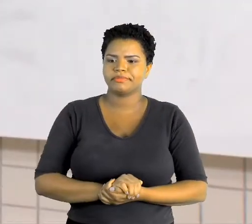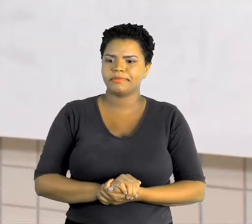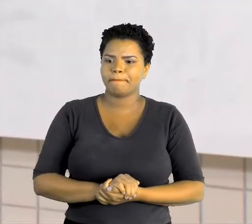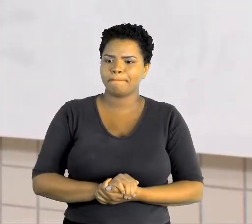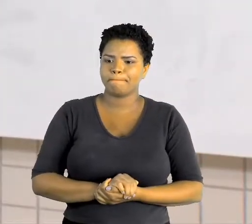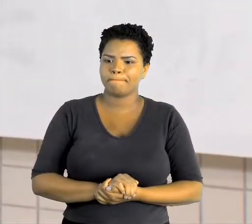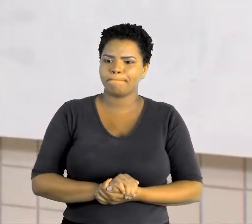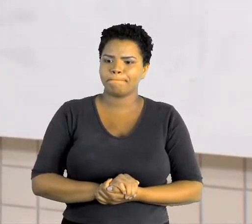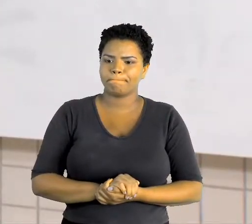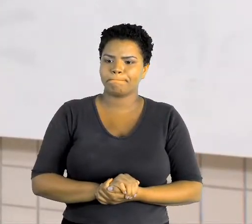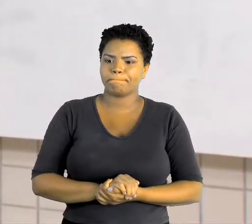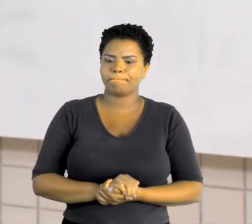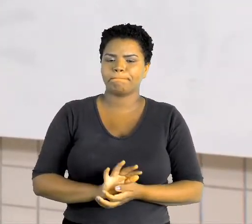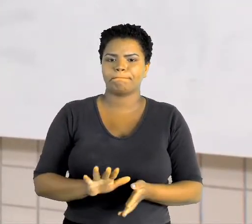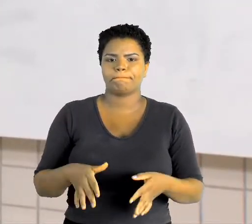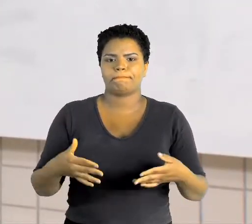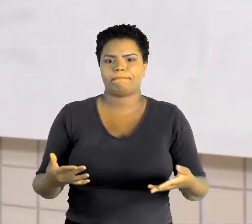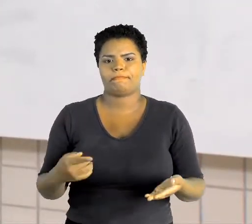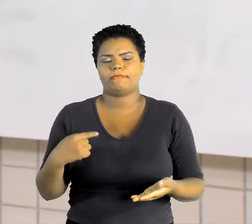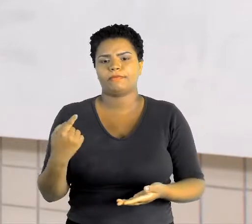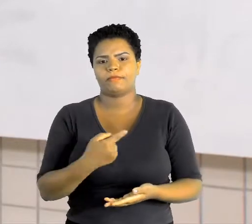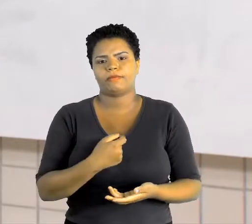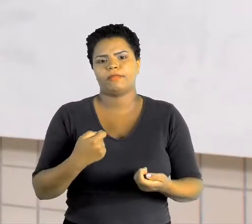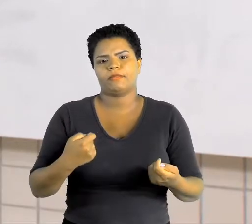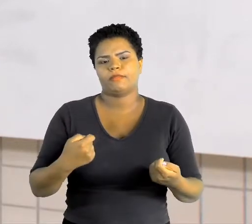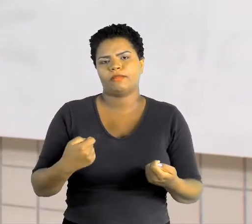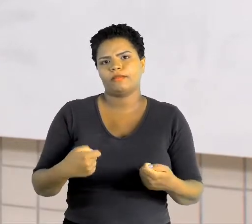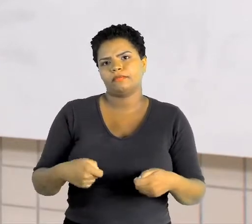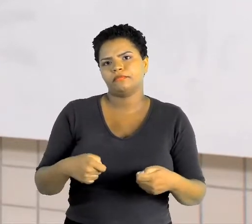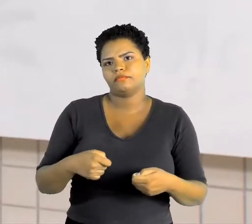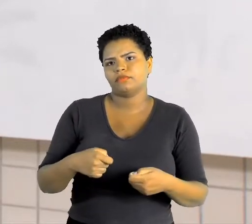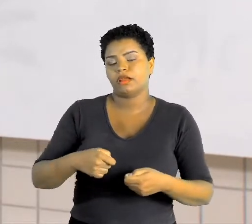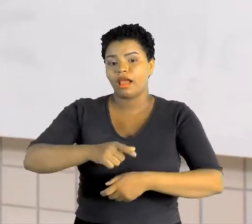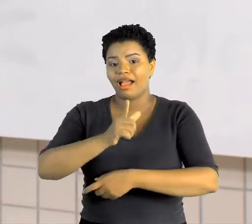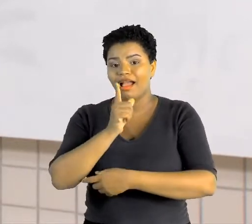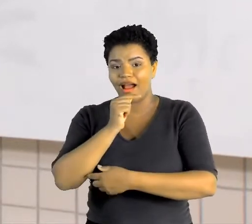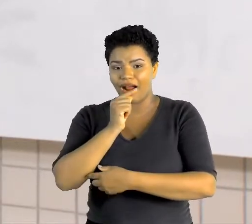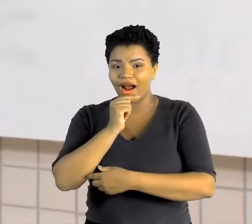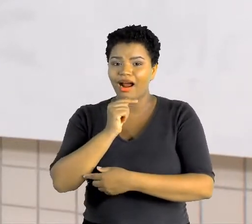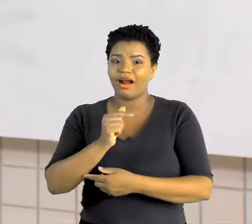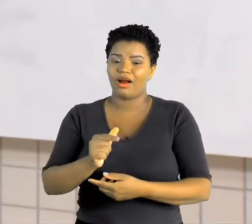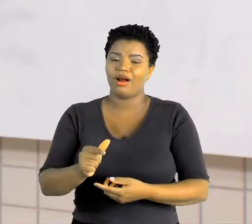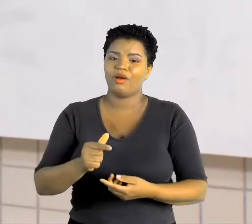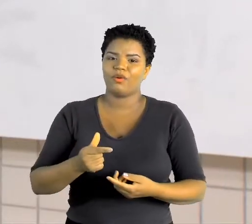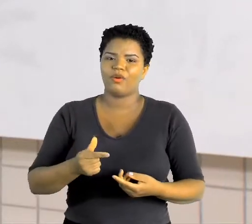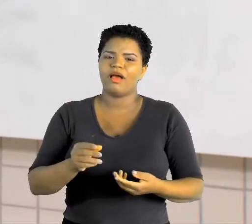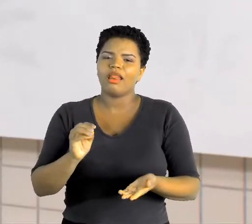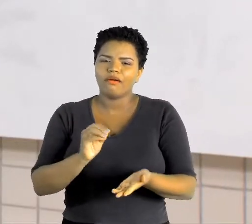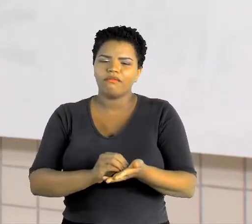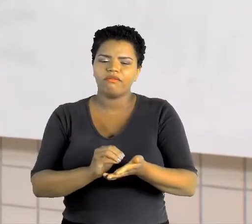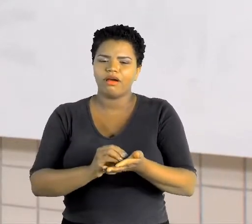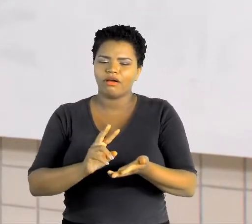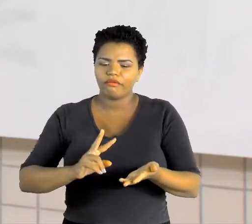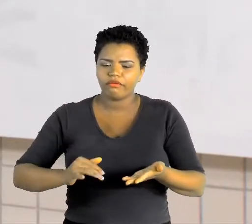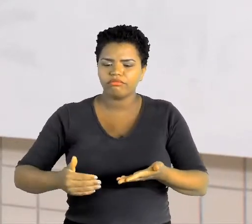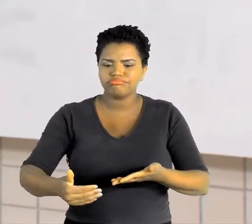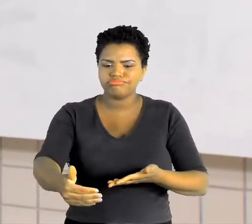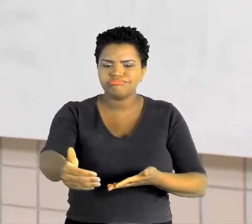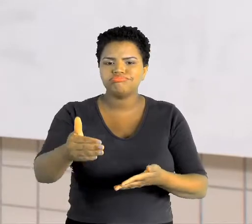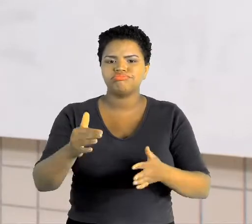Então, a gente precisa, como a água é escassa, ela não é um bem infinito, nós precisamos ter algumas